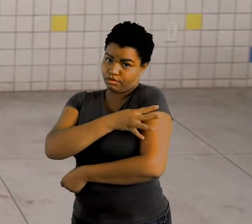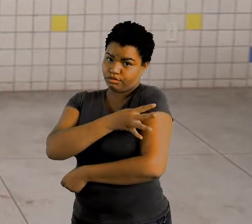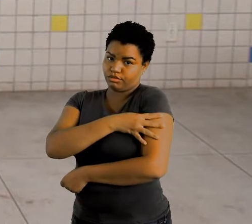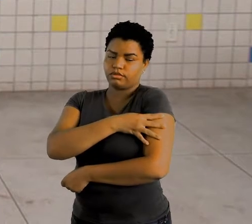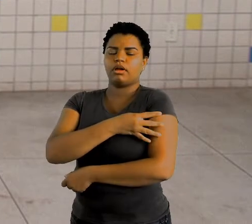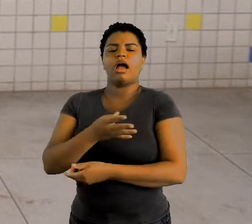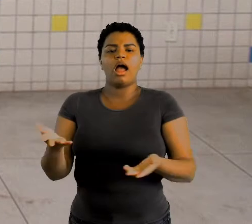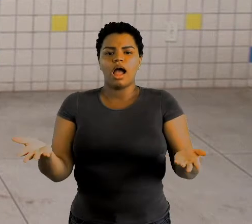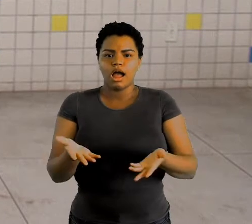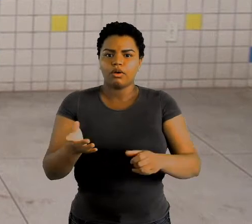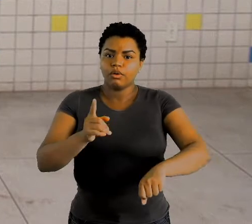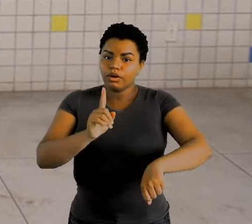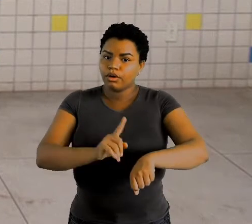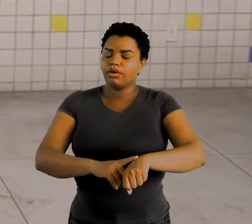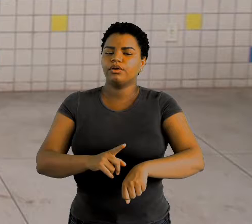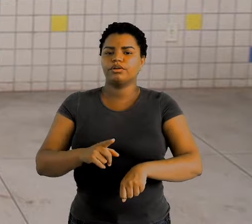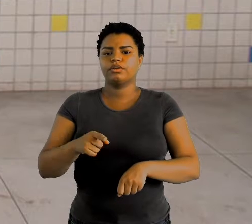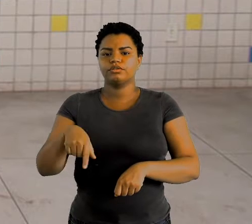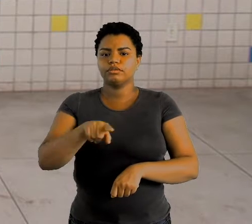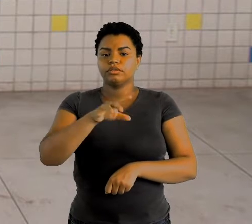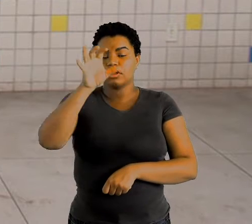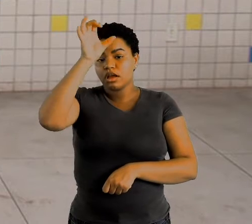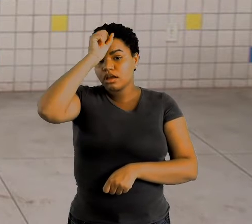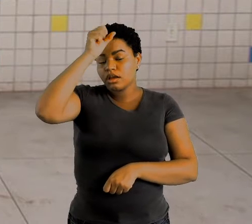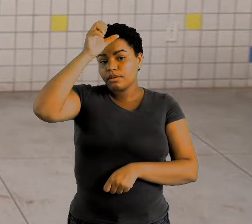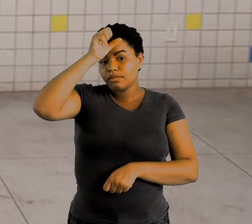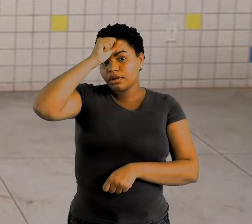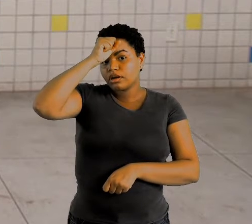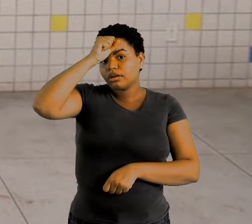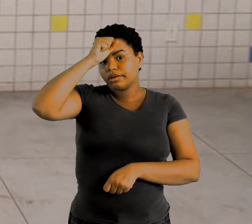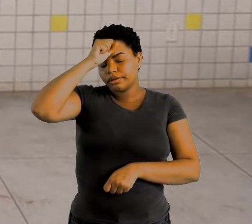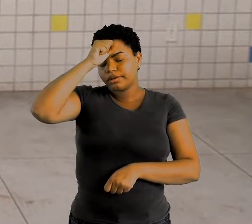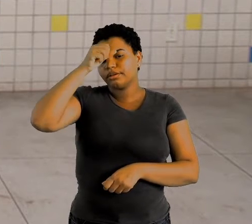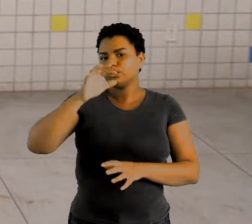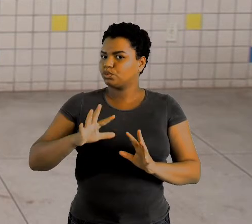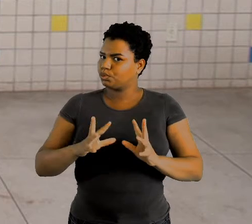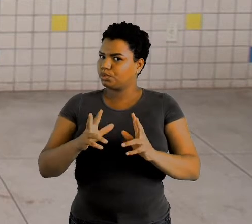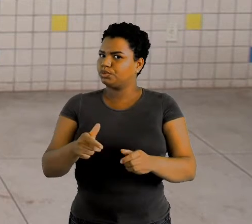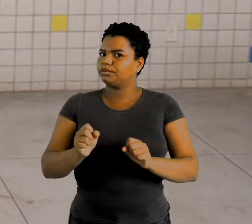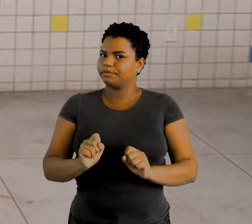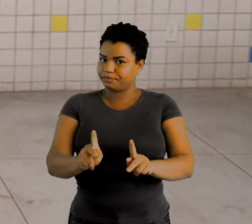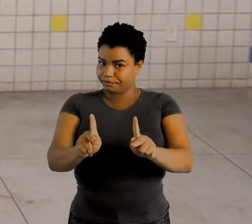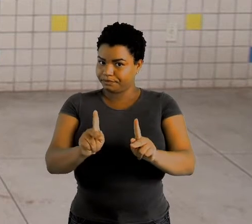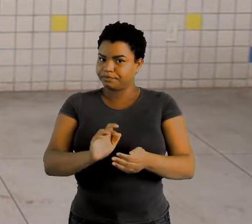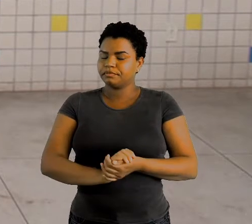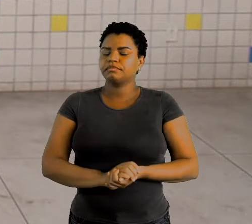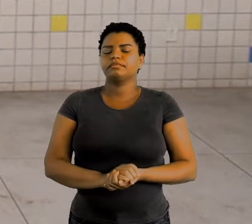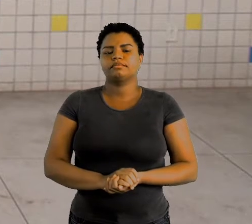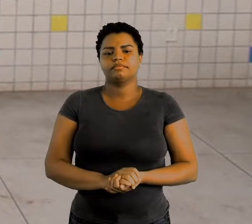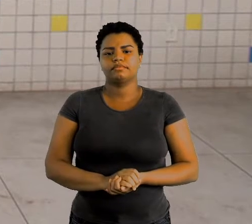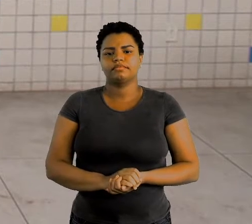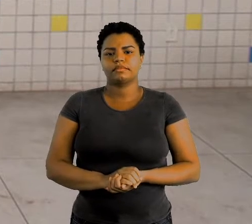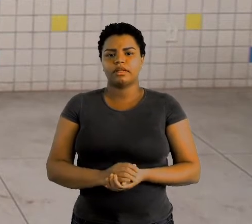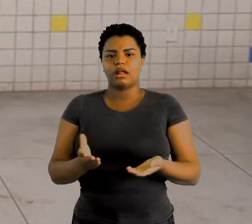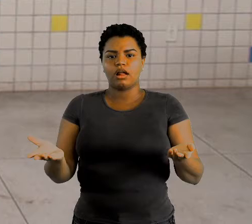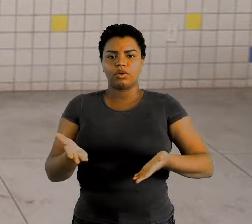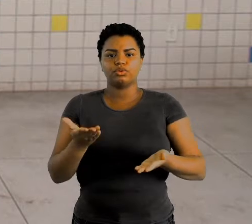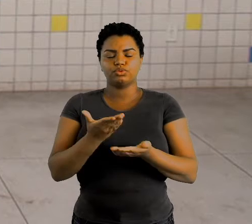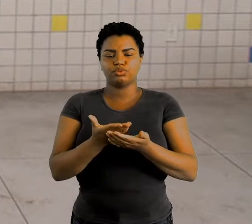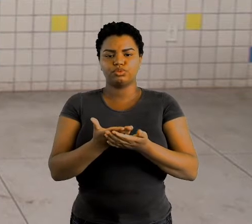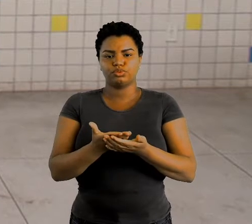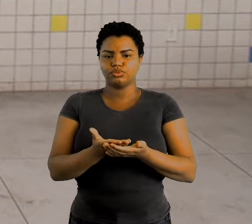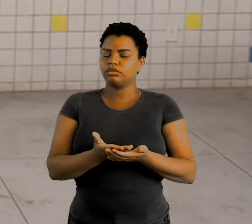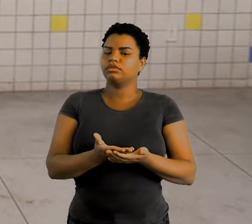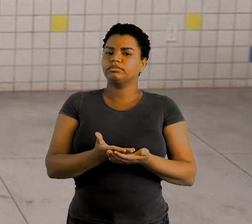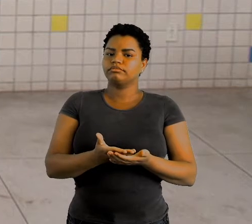Agora é a hora mesmo de vocês aprenderem essas questões aí, ok? Então, a gente vai trabalhar agora nessa aula